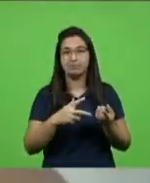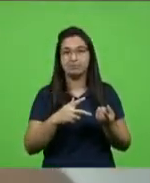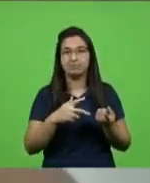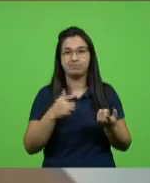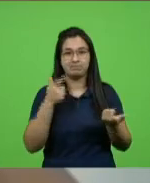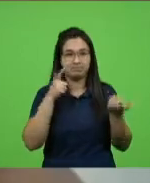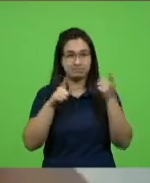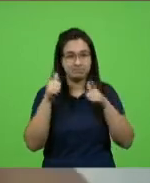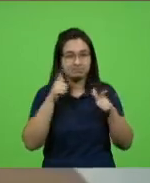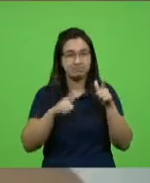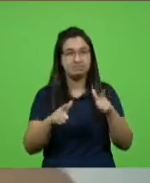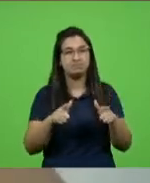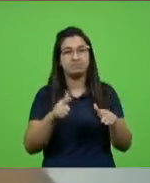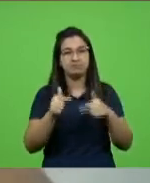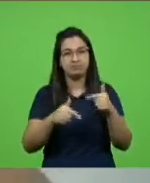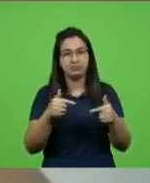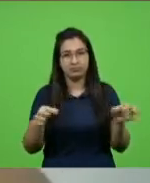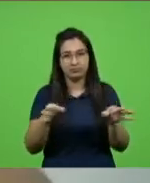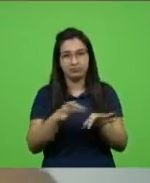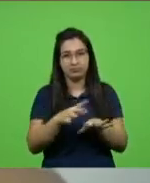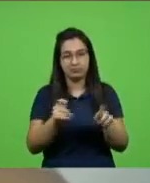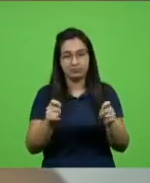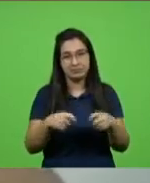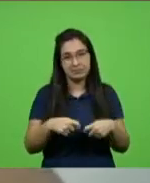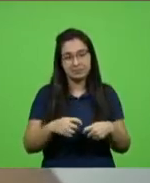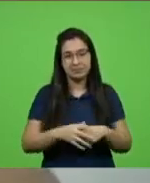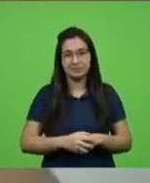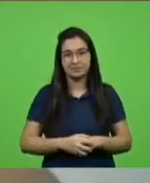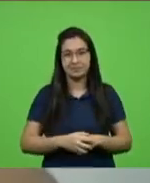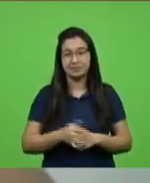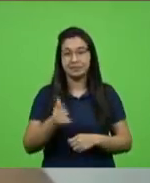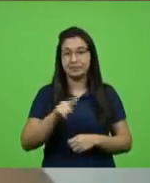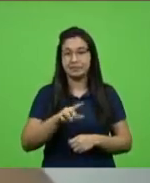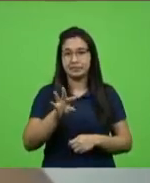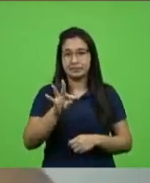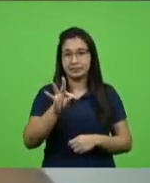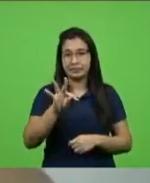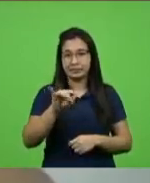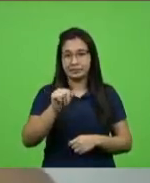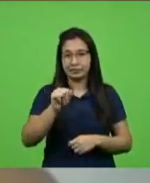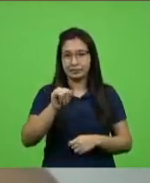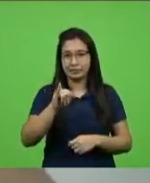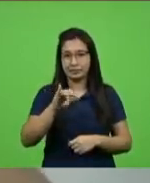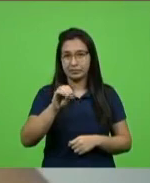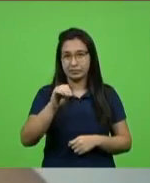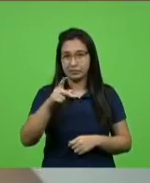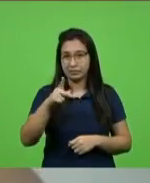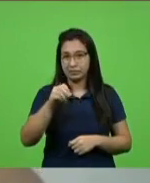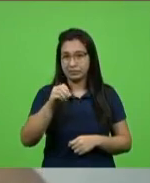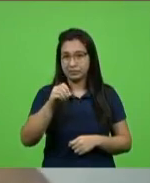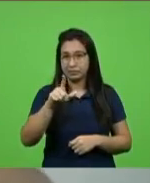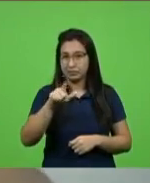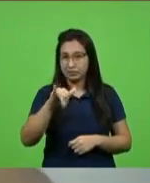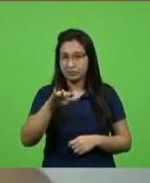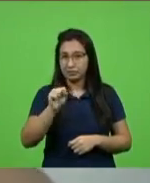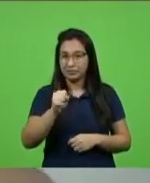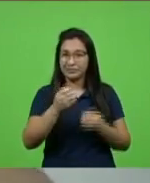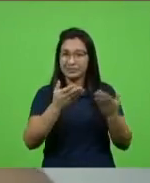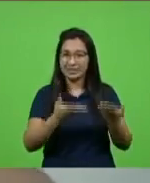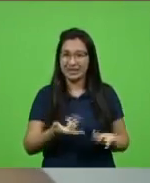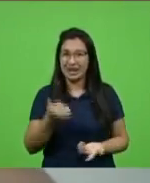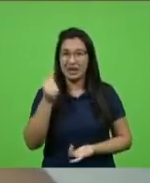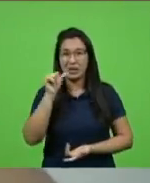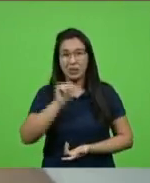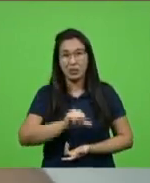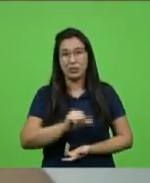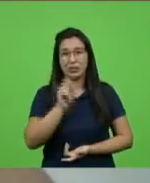a gente apela por Itaiópolis porque de fato as imagens que eu vi são devastadoras e a gente precisa tomar uma